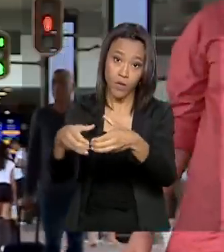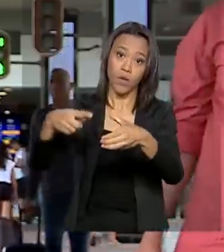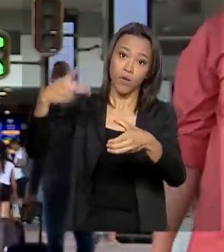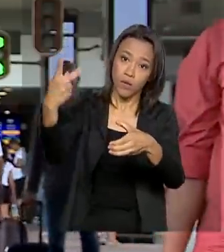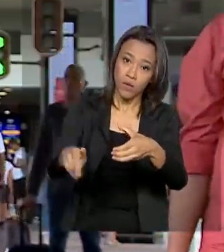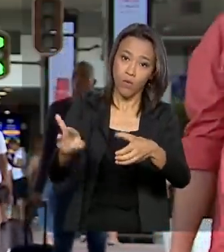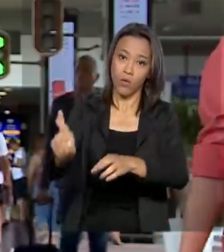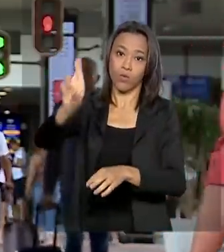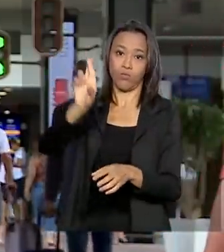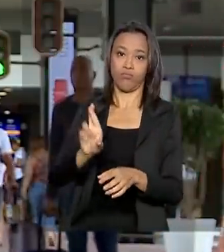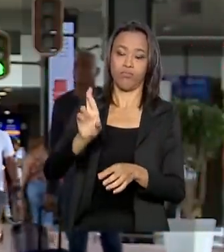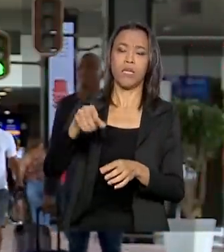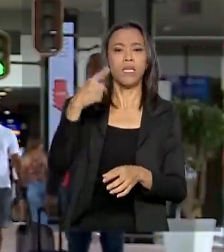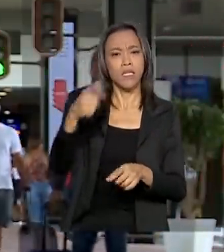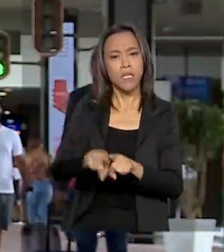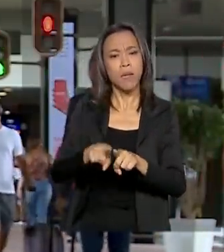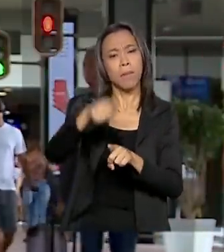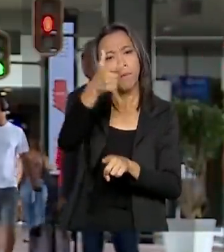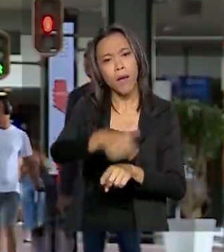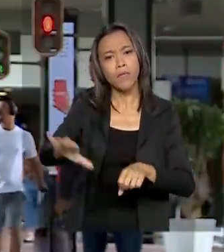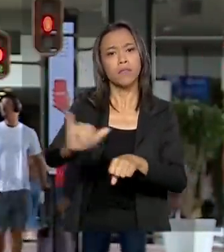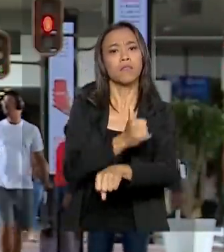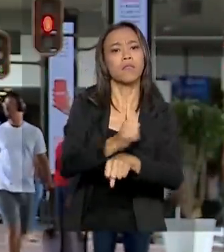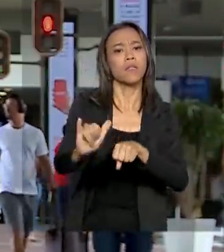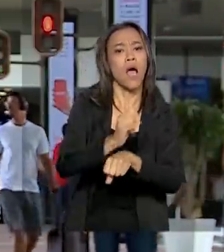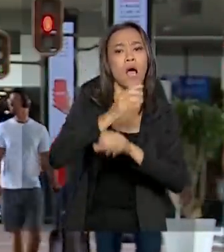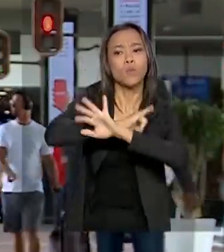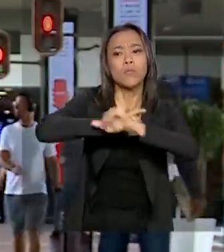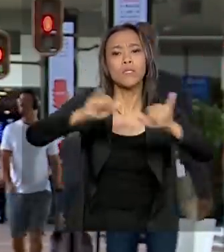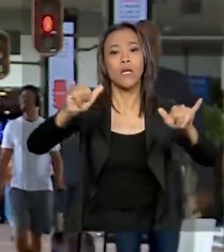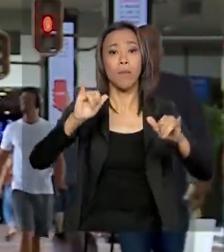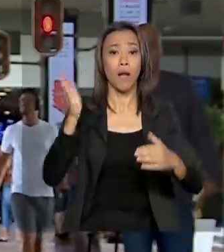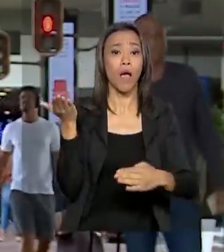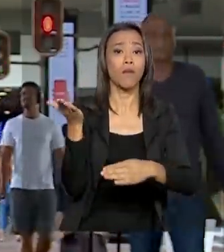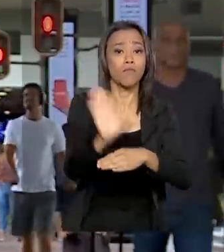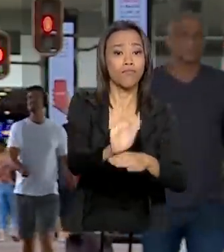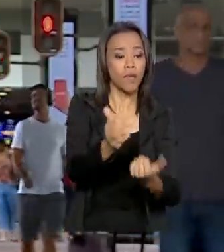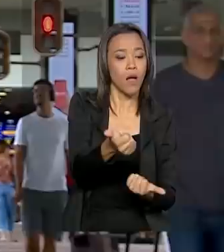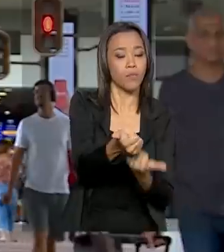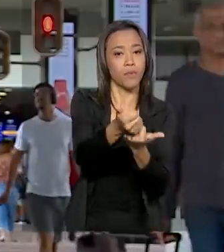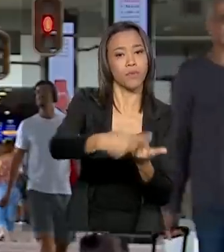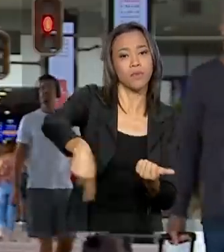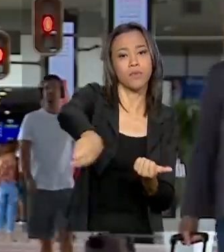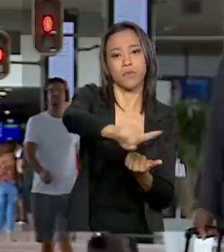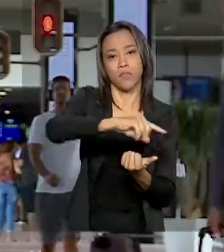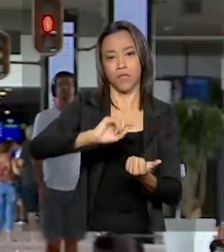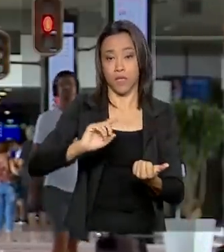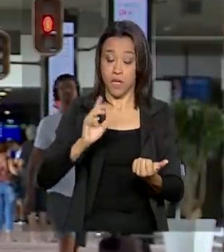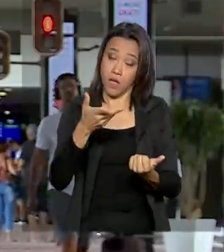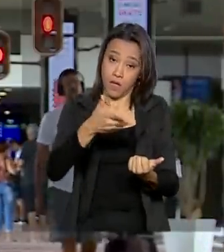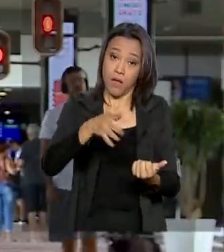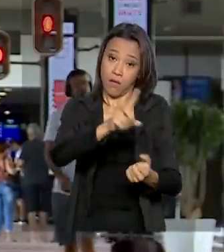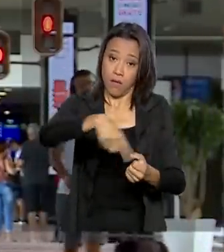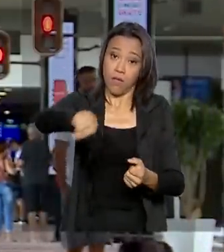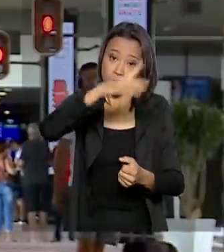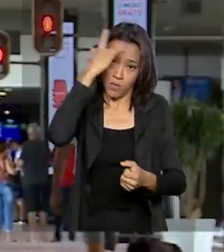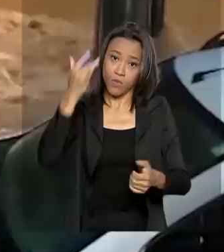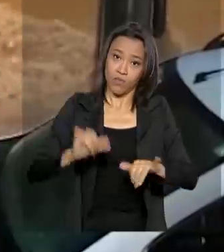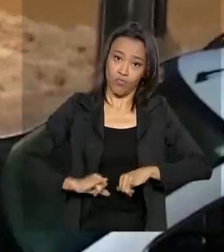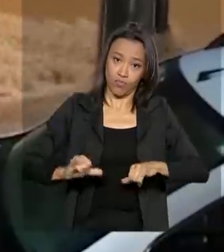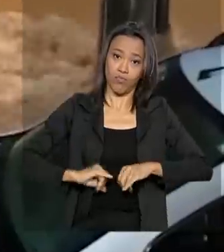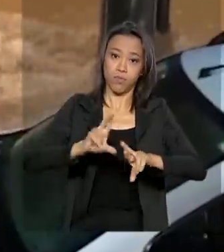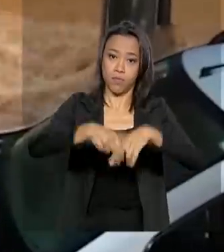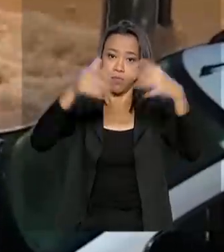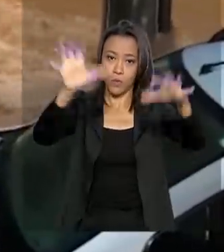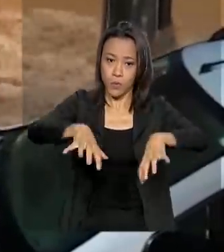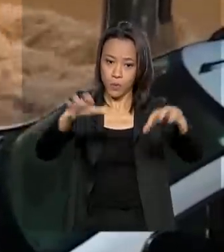anúncio de mais medidas para auxiliar no socorro das vítimas provocadas das vítimas pelas chuvas. O Ministério do Desenvolvimento